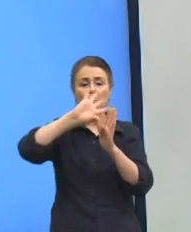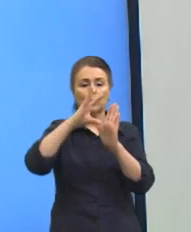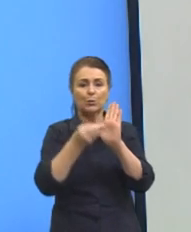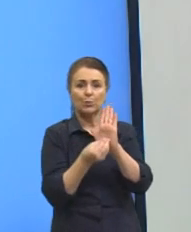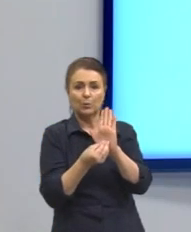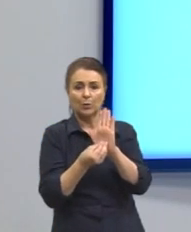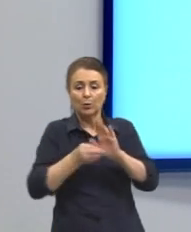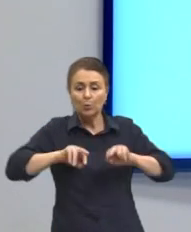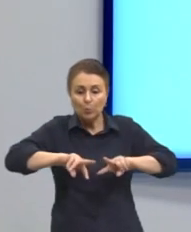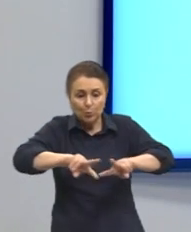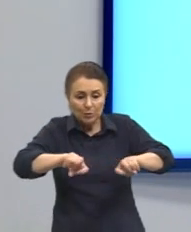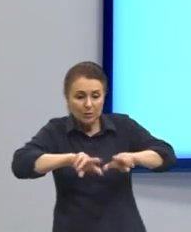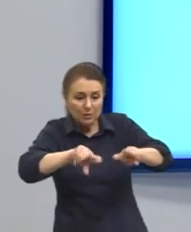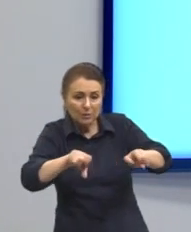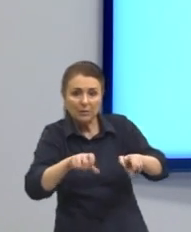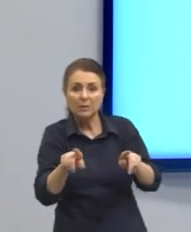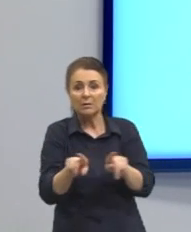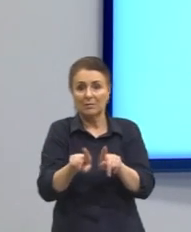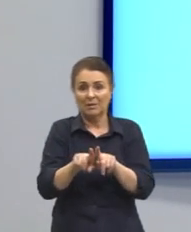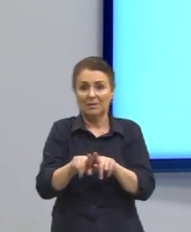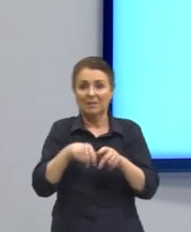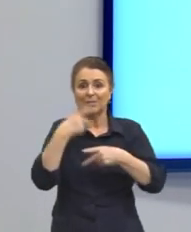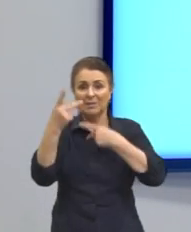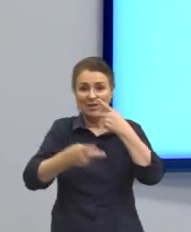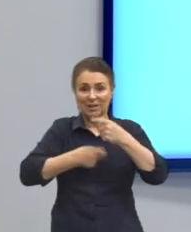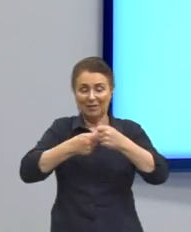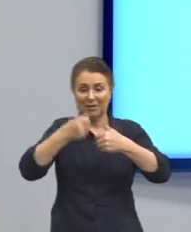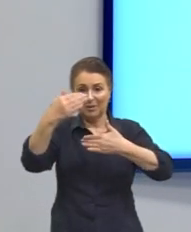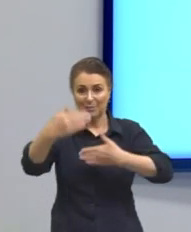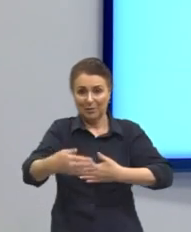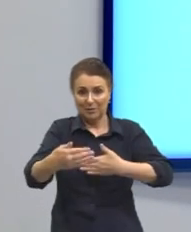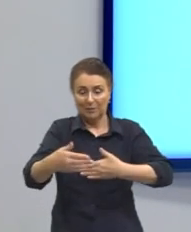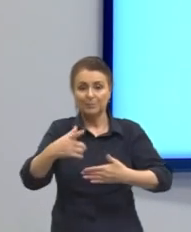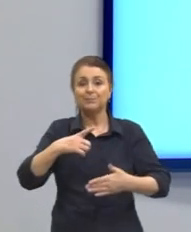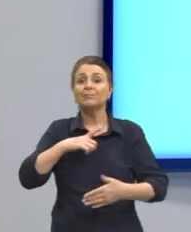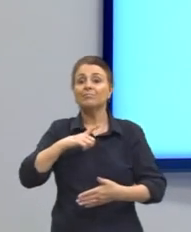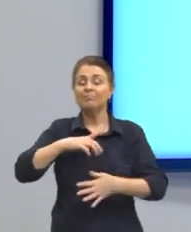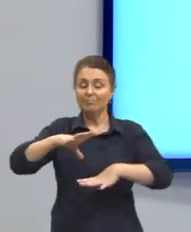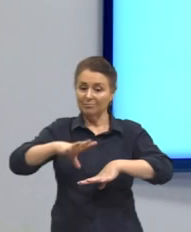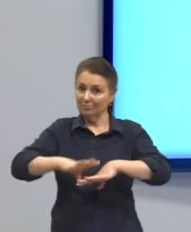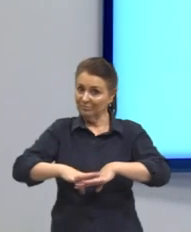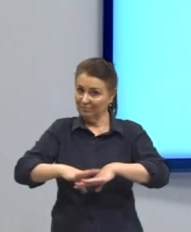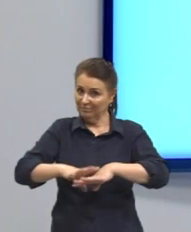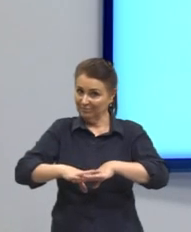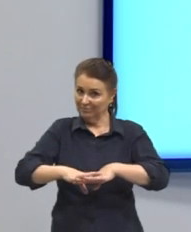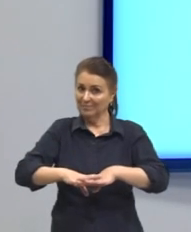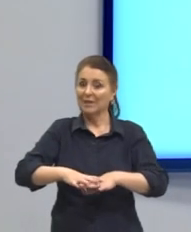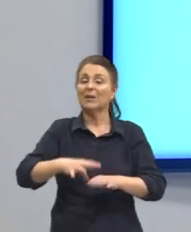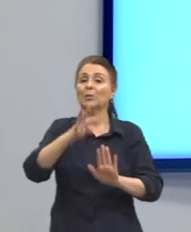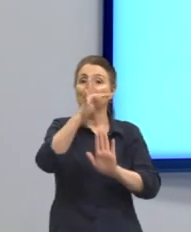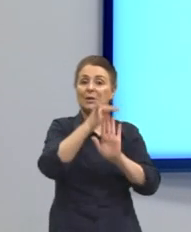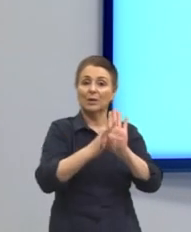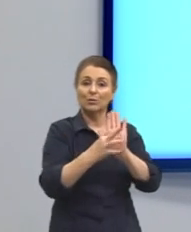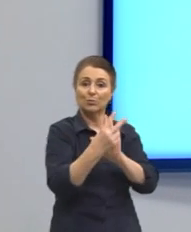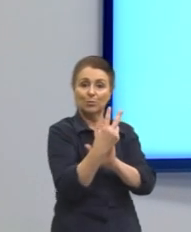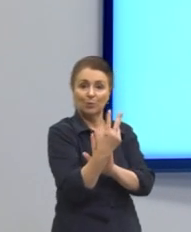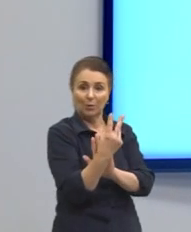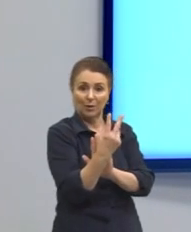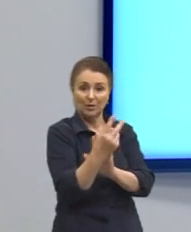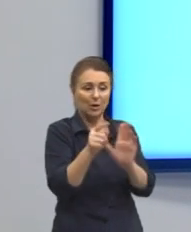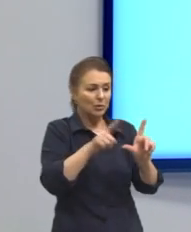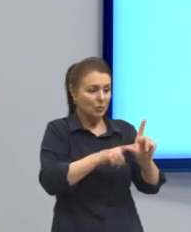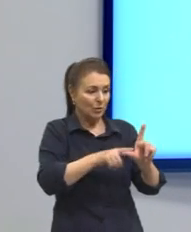Isso falava aqui na prova de redação. E aí, tinha a matemática, que estava aqui no texto 2, com esse infográfico para te